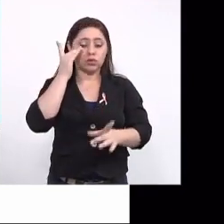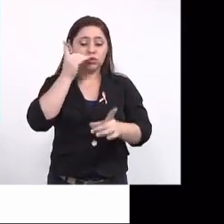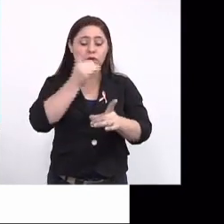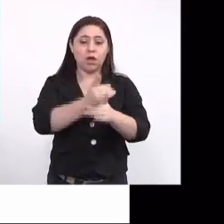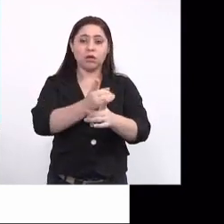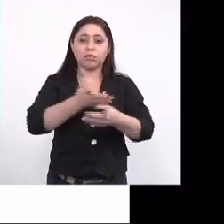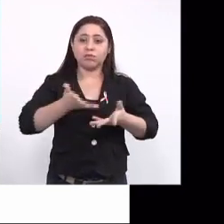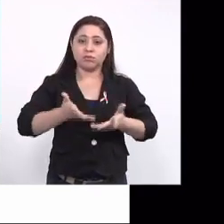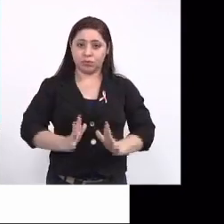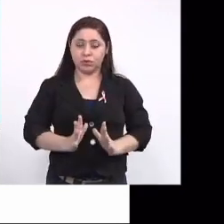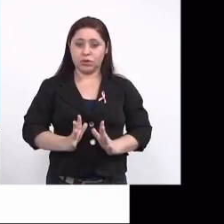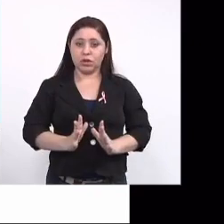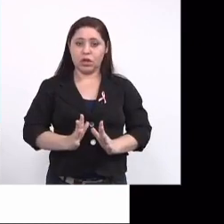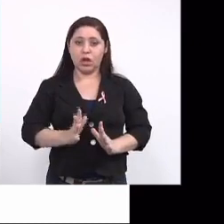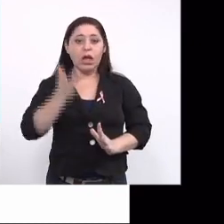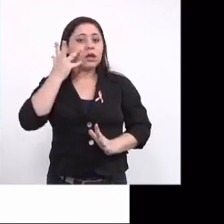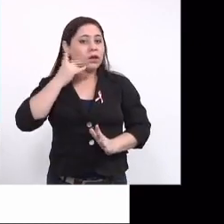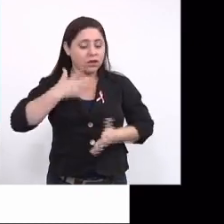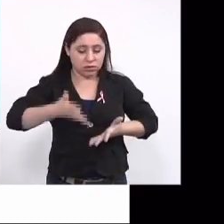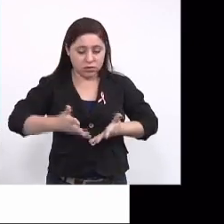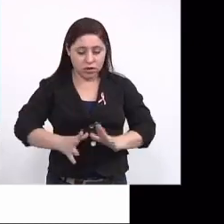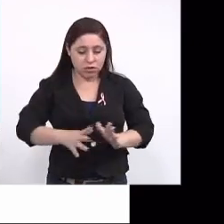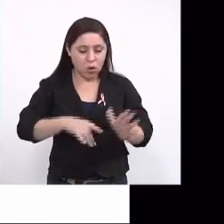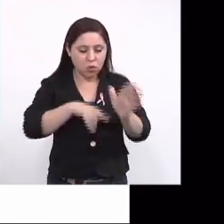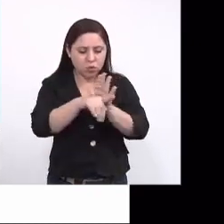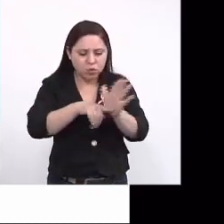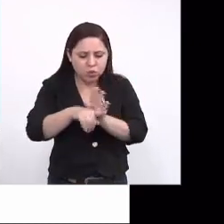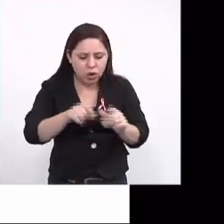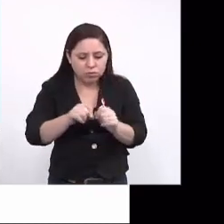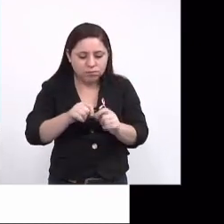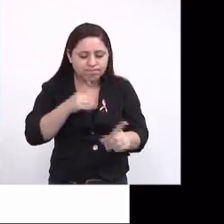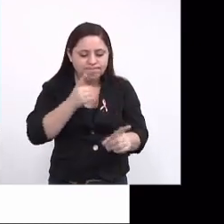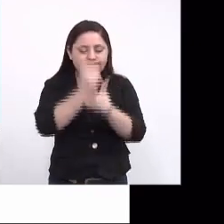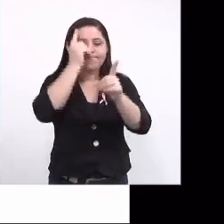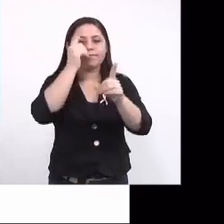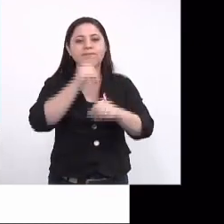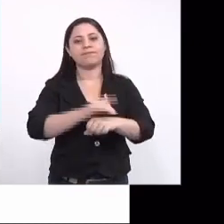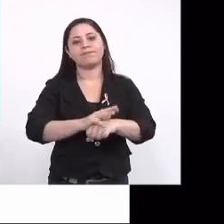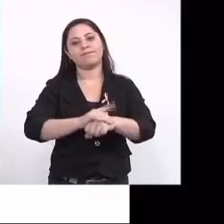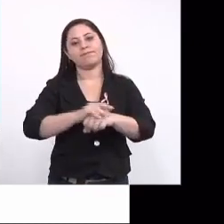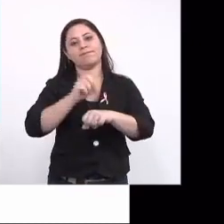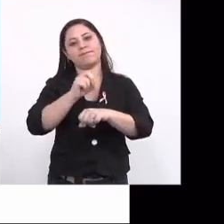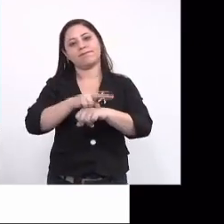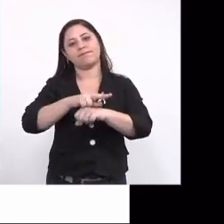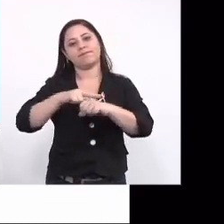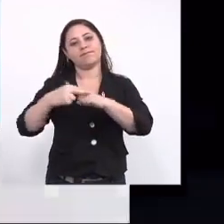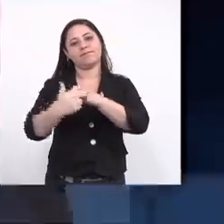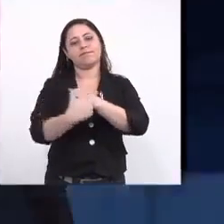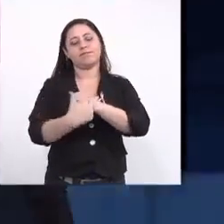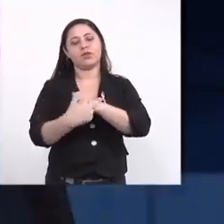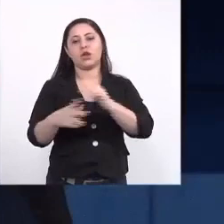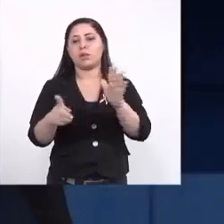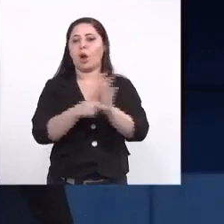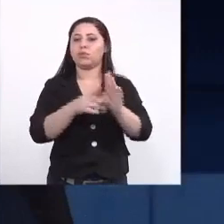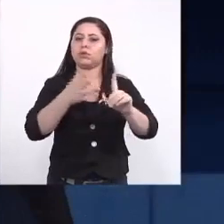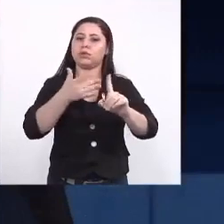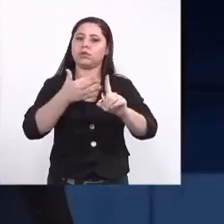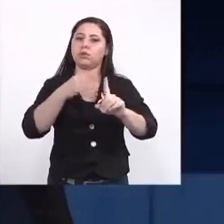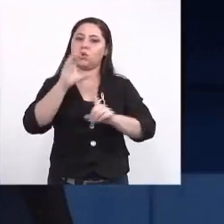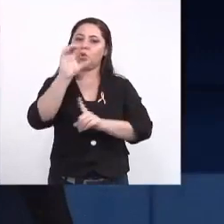desfechos imediatos. A criança nasceu, o diagnóstico já é feito. E aí, caracteriza a síndrome congênita.